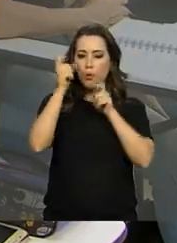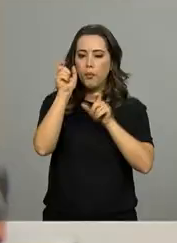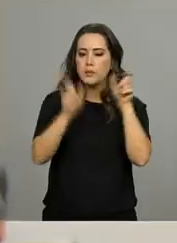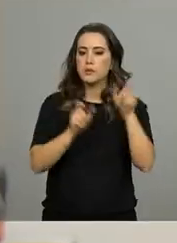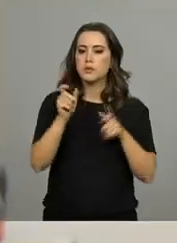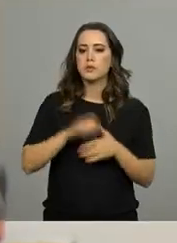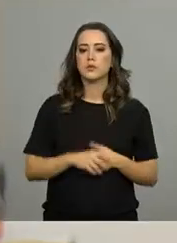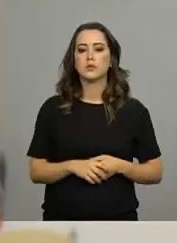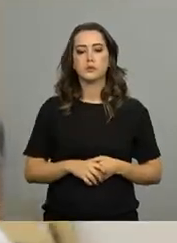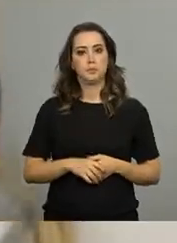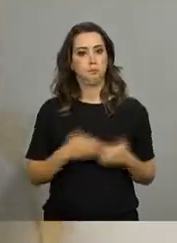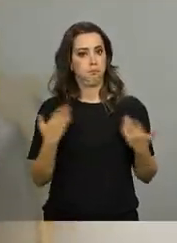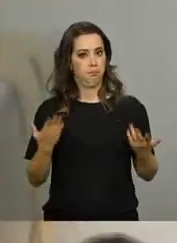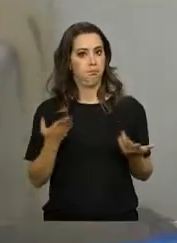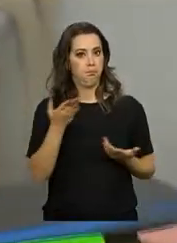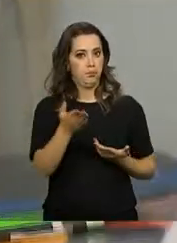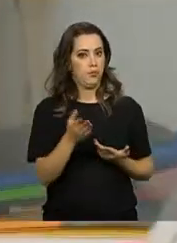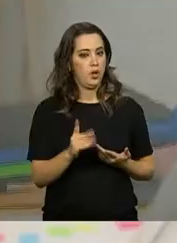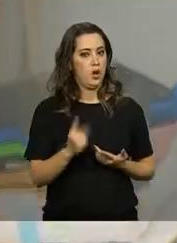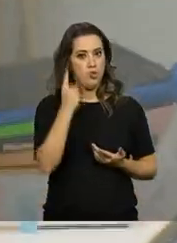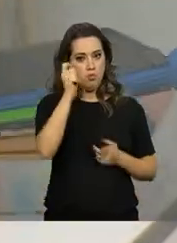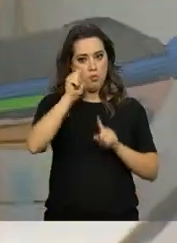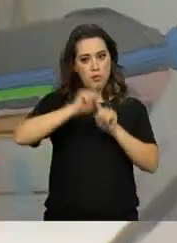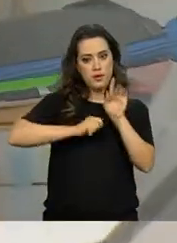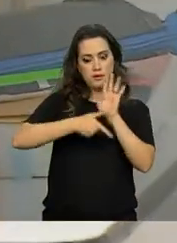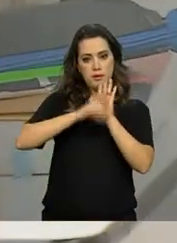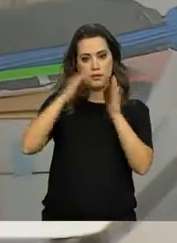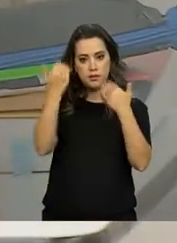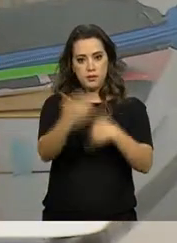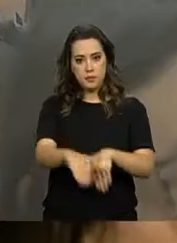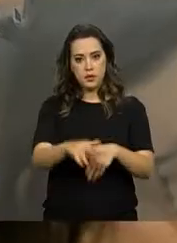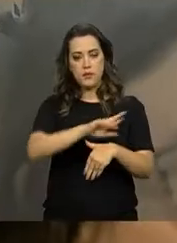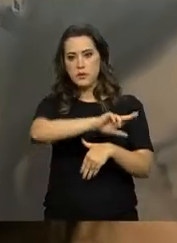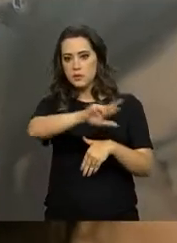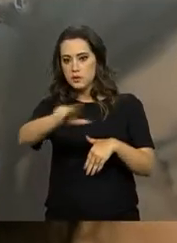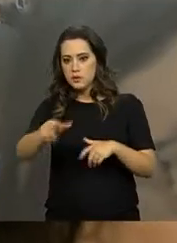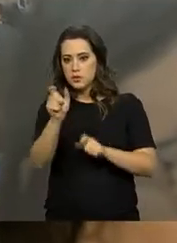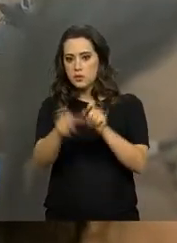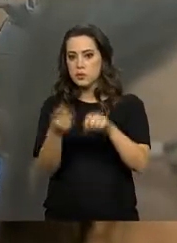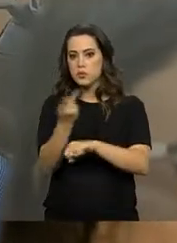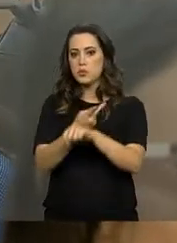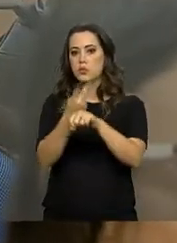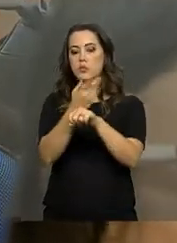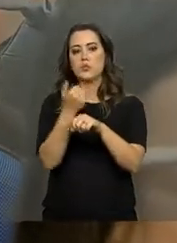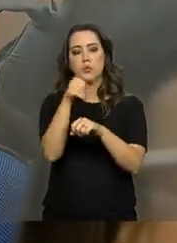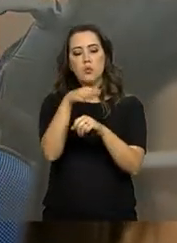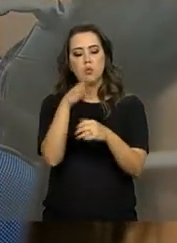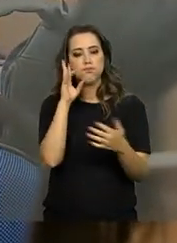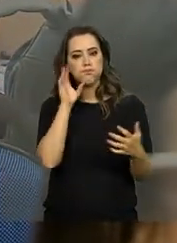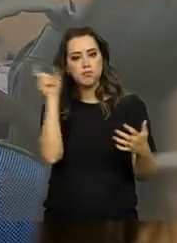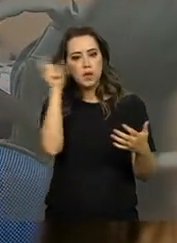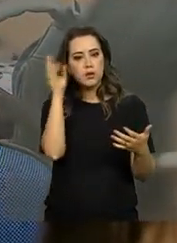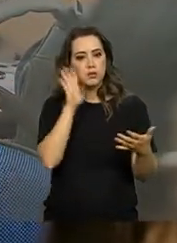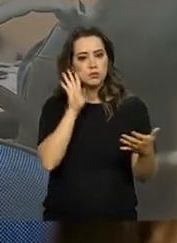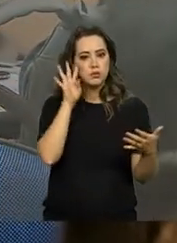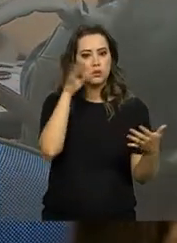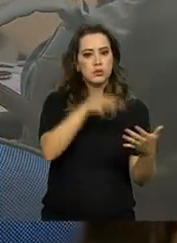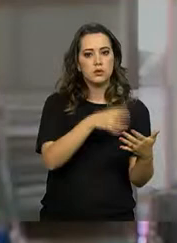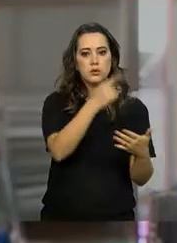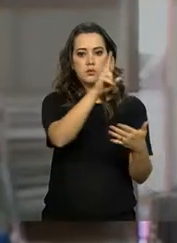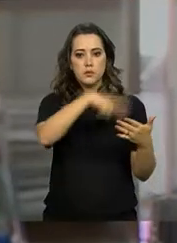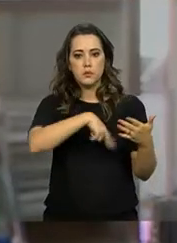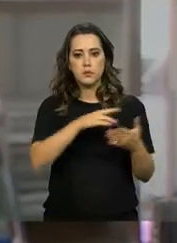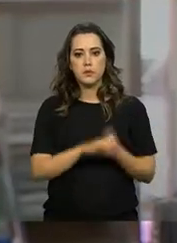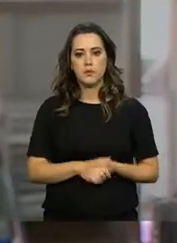participantes do Enem. E faltando um mês para as provas, muita gente dá uma atenção especial para essa parte do exame.